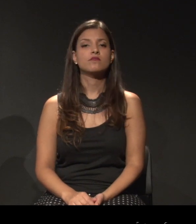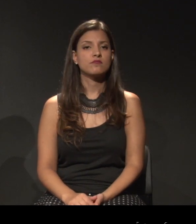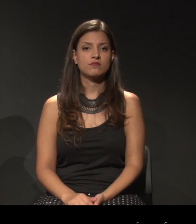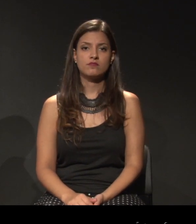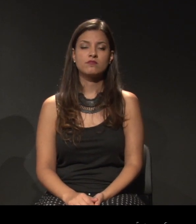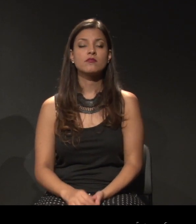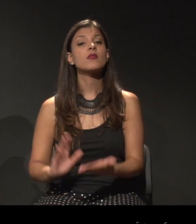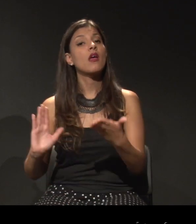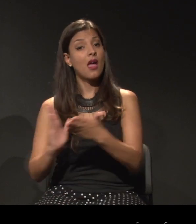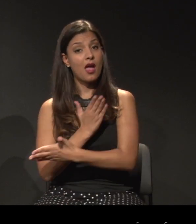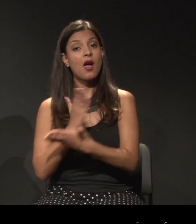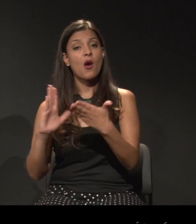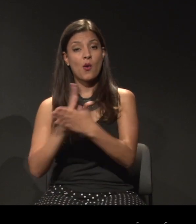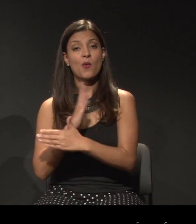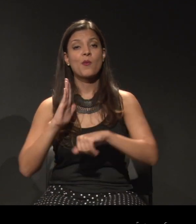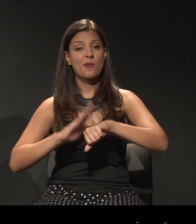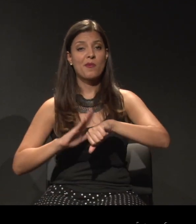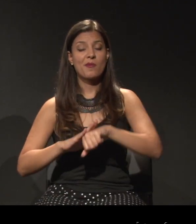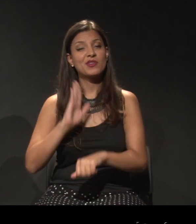A gente já desenvolveu algumas ações.